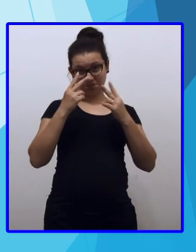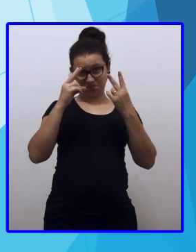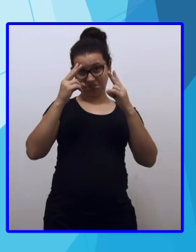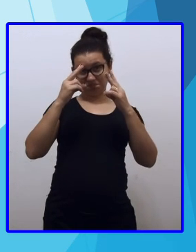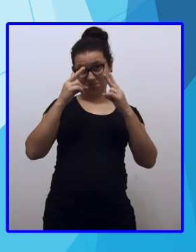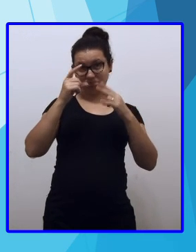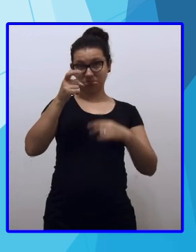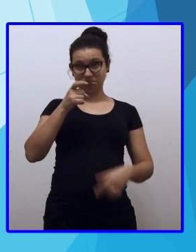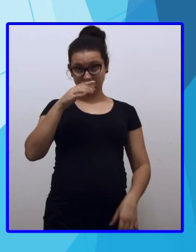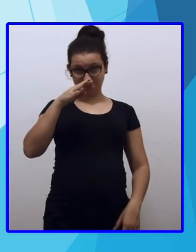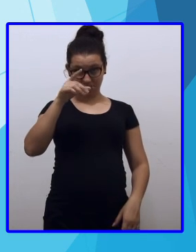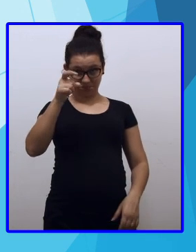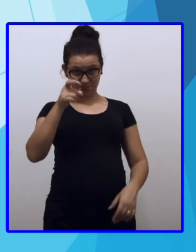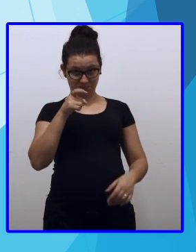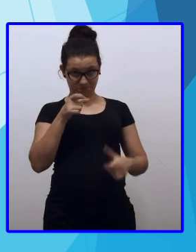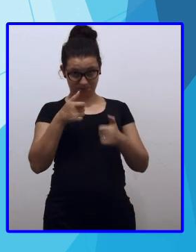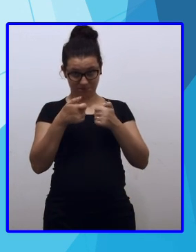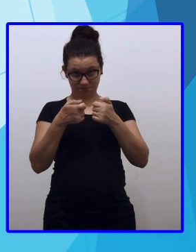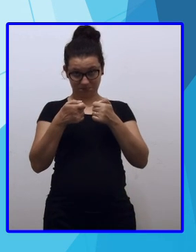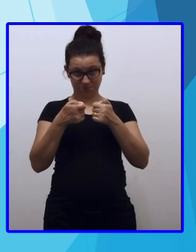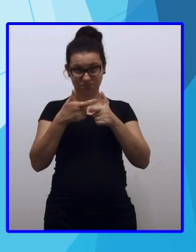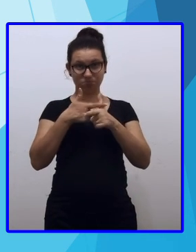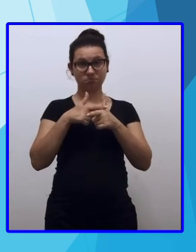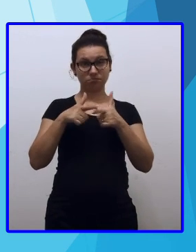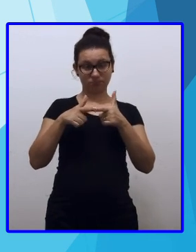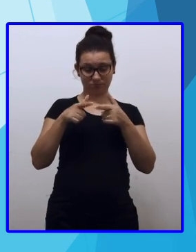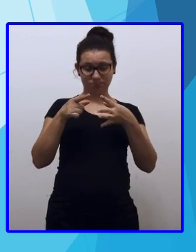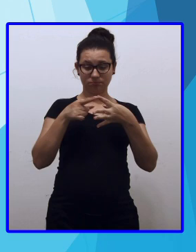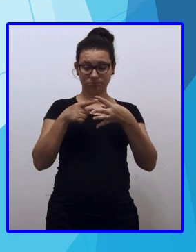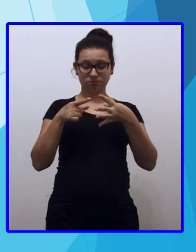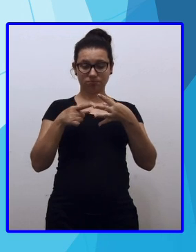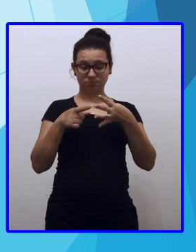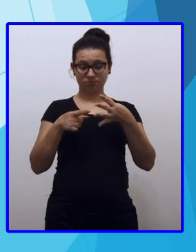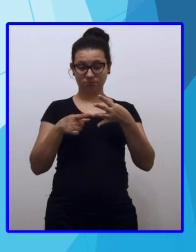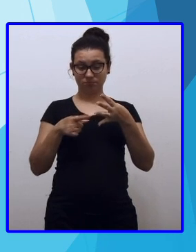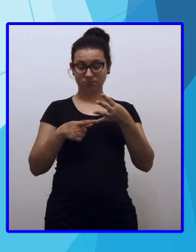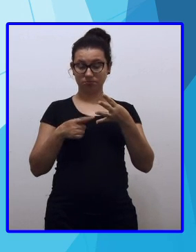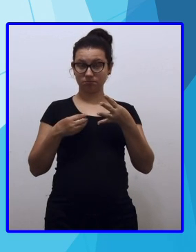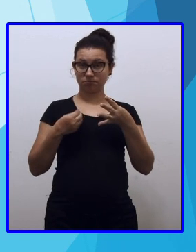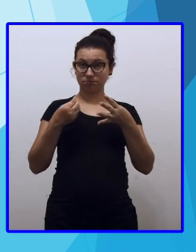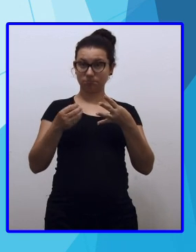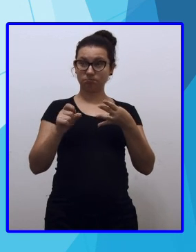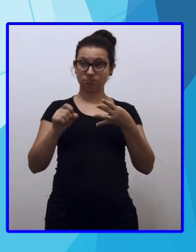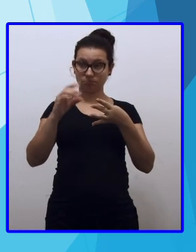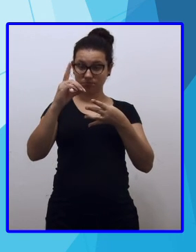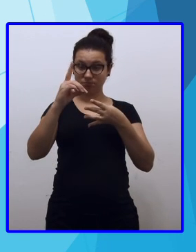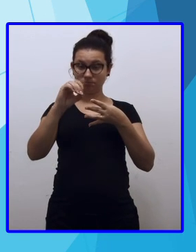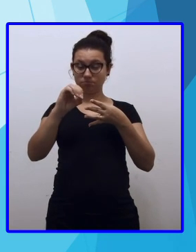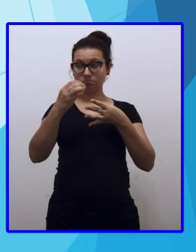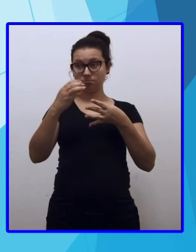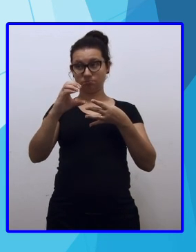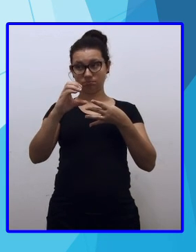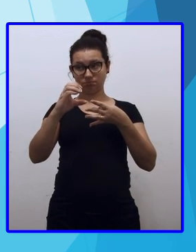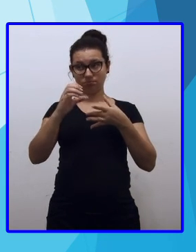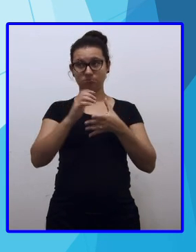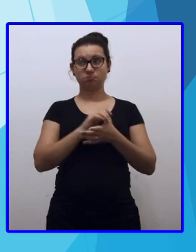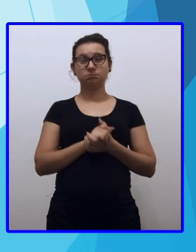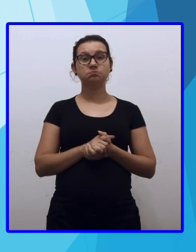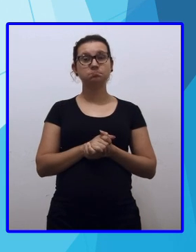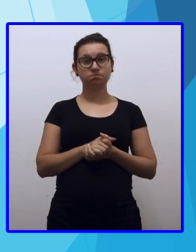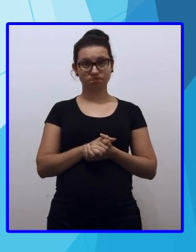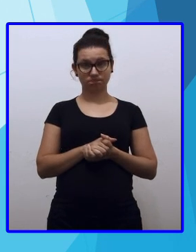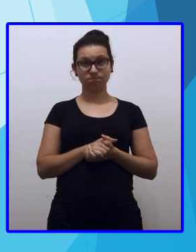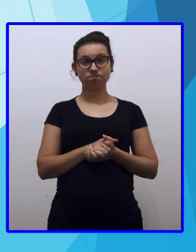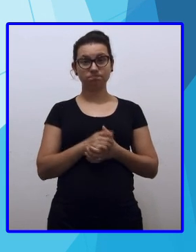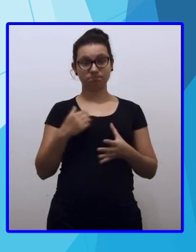do Xbox e dividi entre os quatro amigos. Cada um vai dar dez centavos. Então, vamos ver.